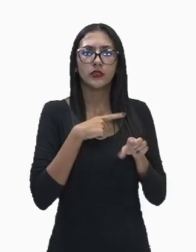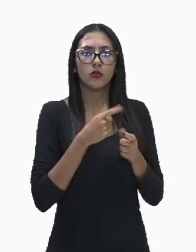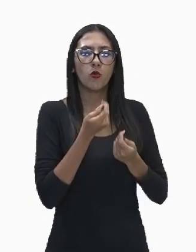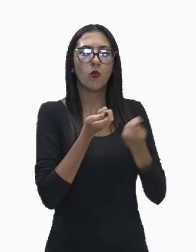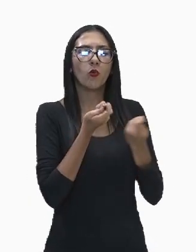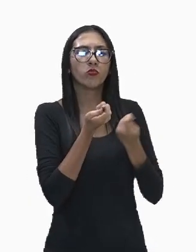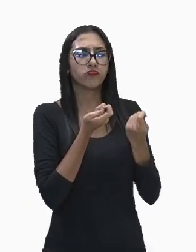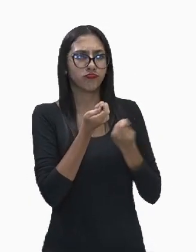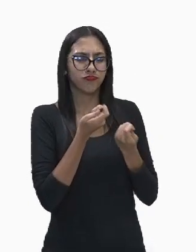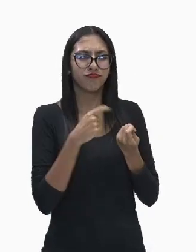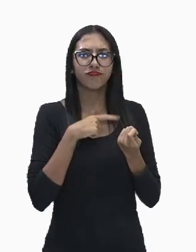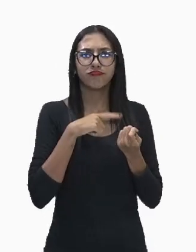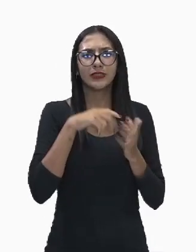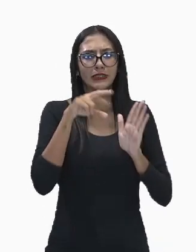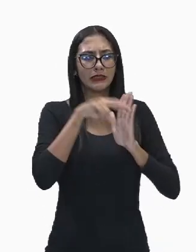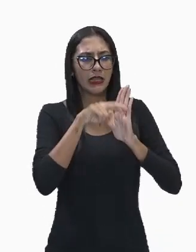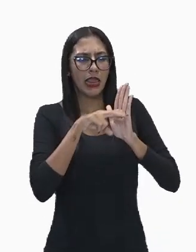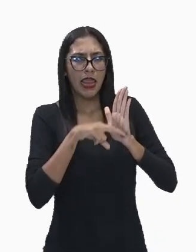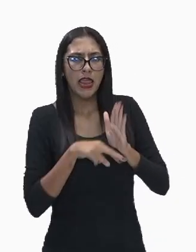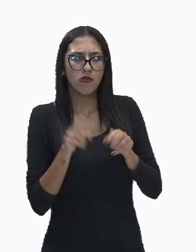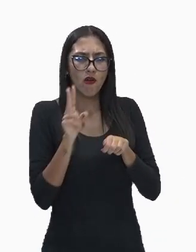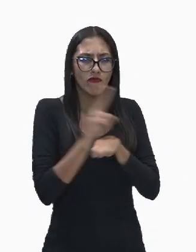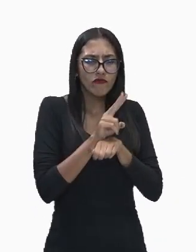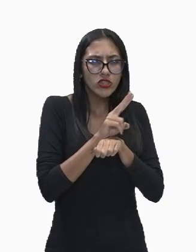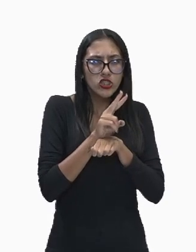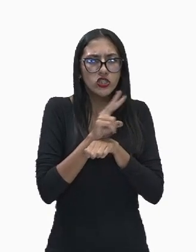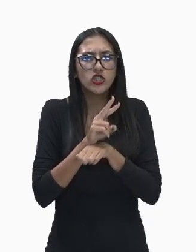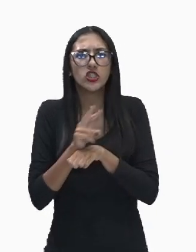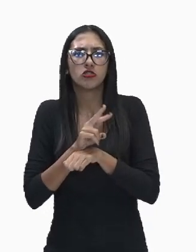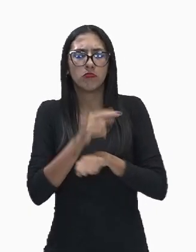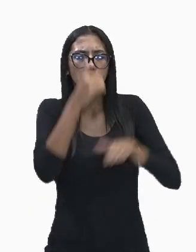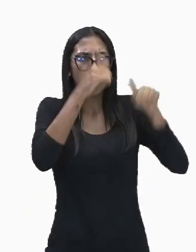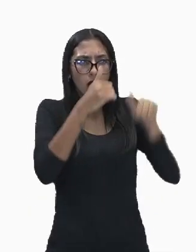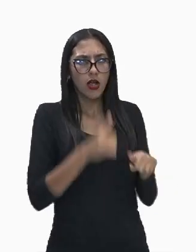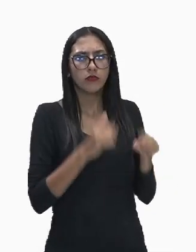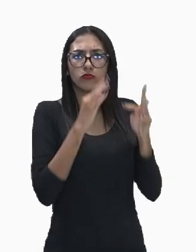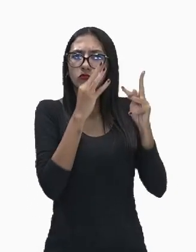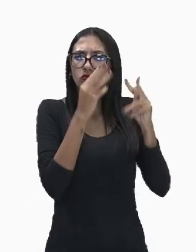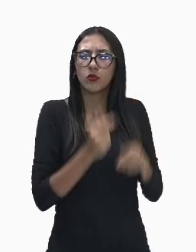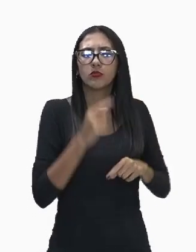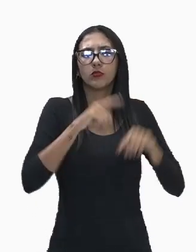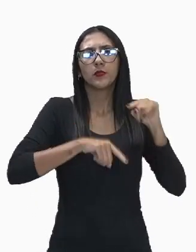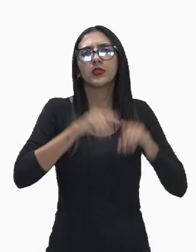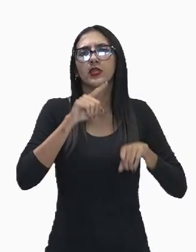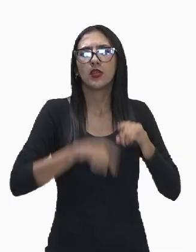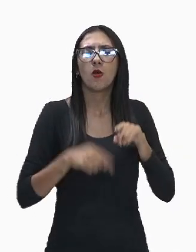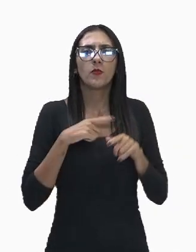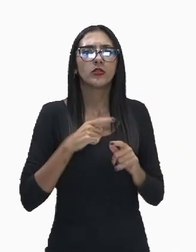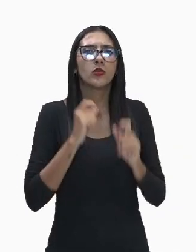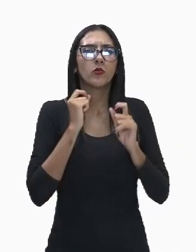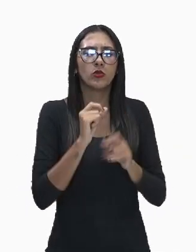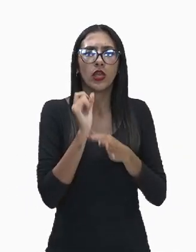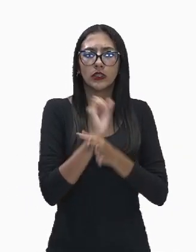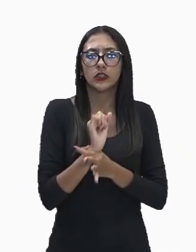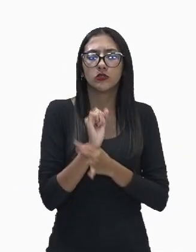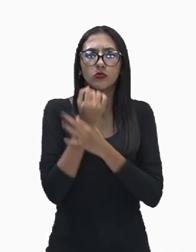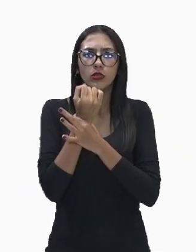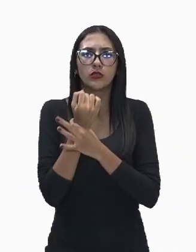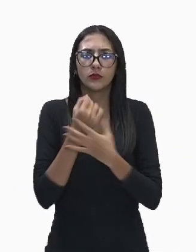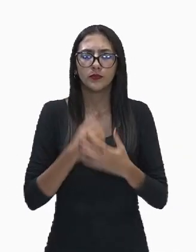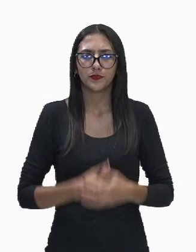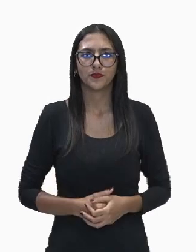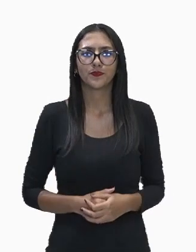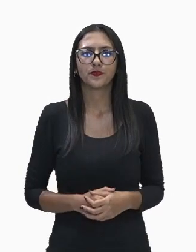rigoroso sistema ali de fiscalização dos equipamentos para garantir que essa queima não vá para o ar.